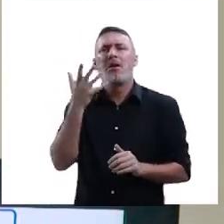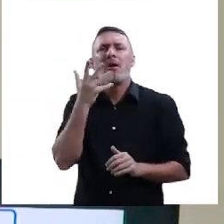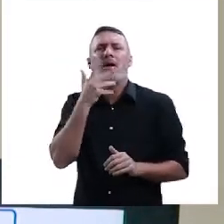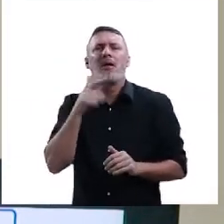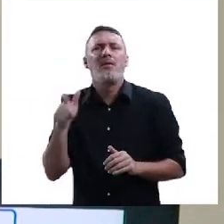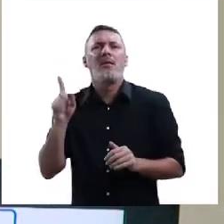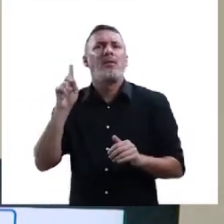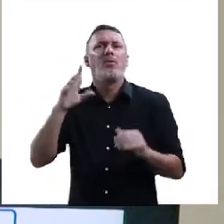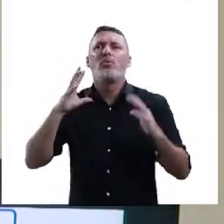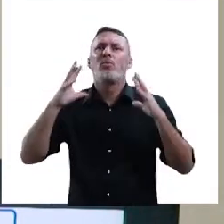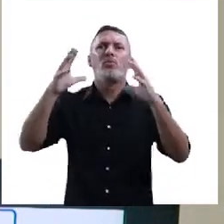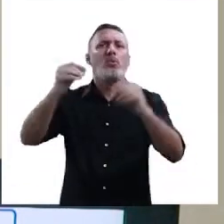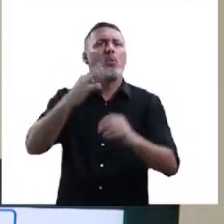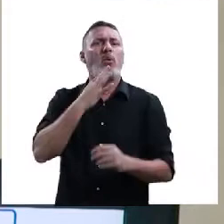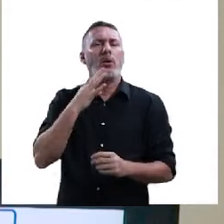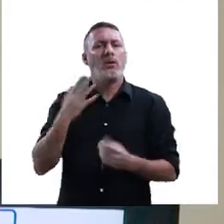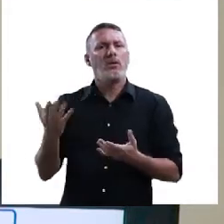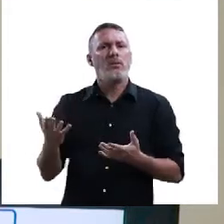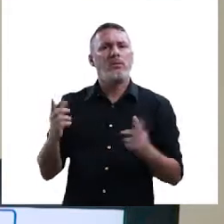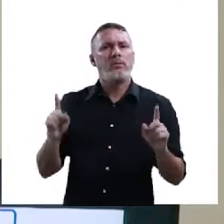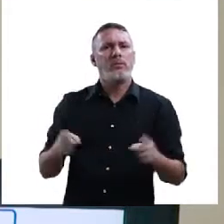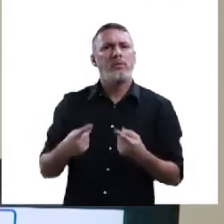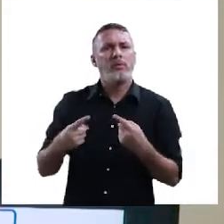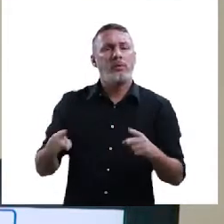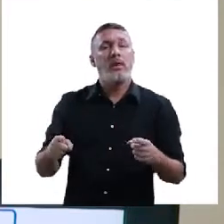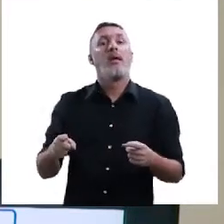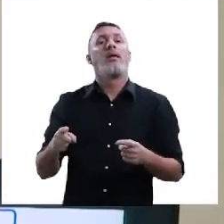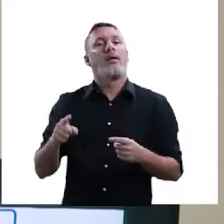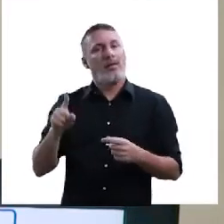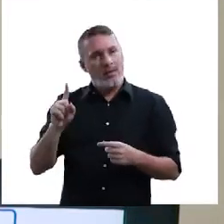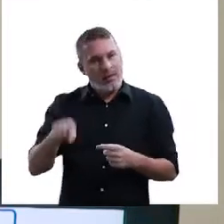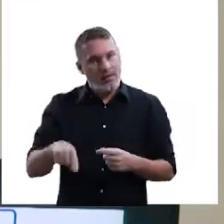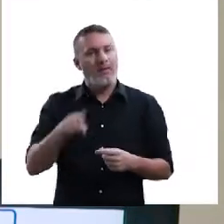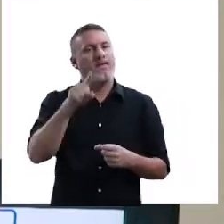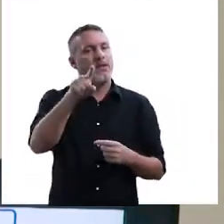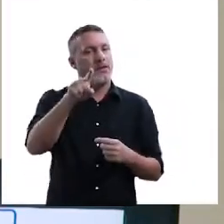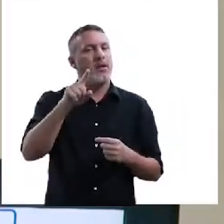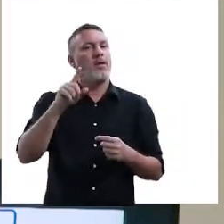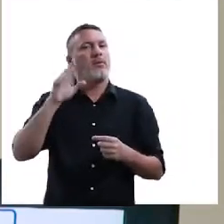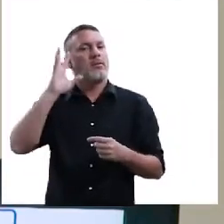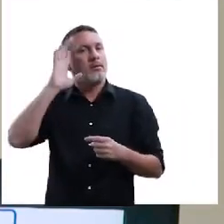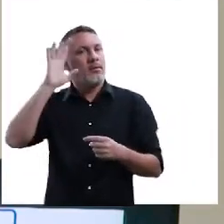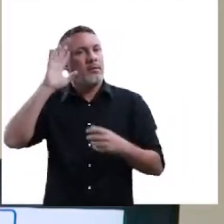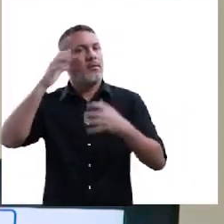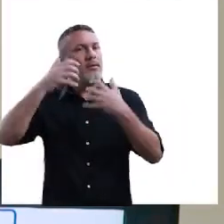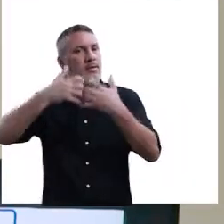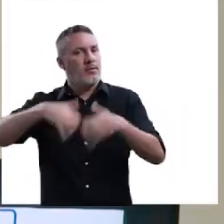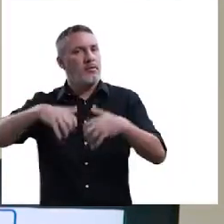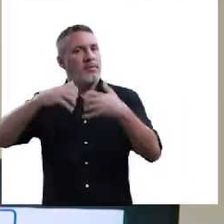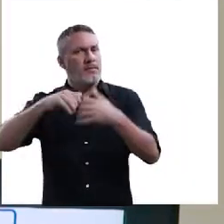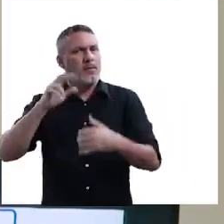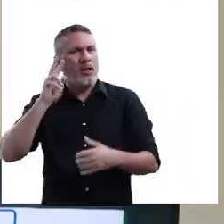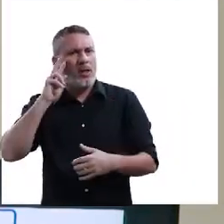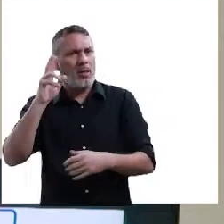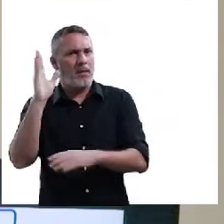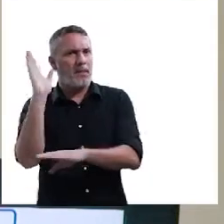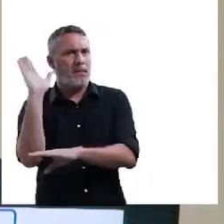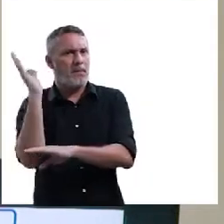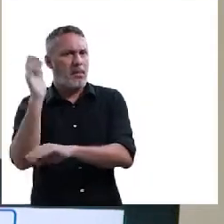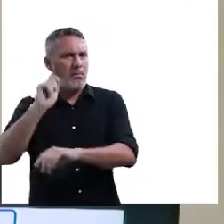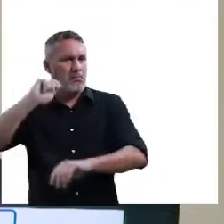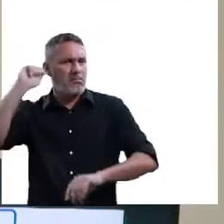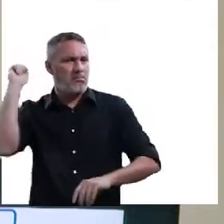presentes, num texto tão simples, às vezes, um texto tão comum. E é isso, meu aluno, que eu quero que você comece a fazer essa análise.